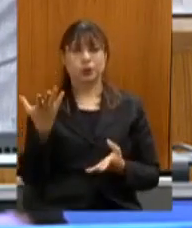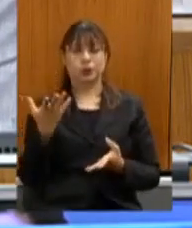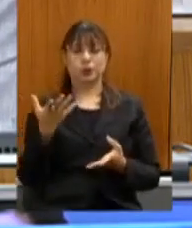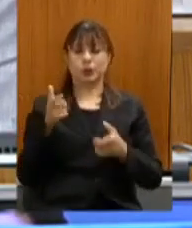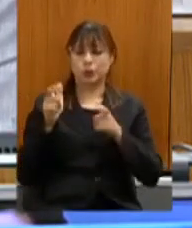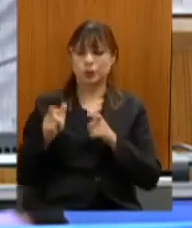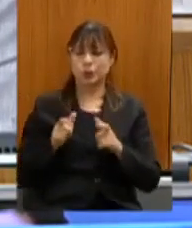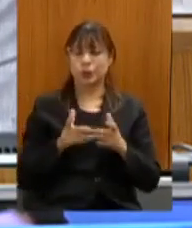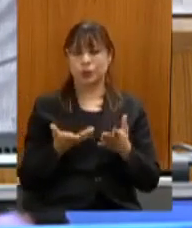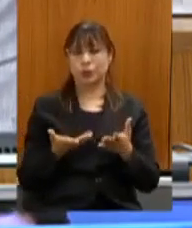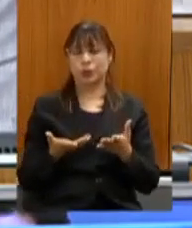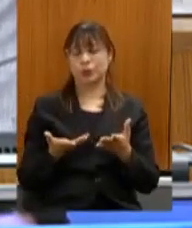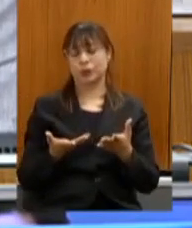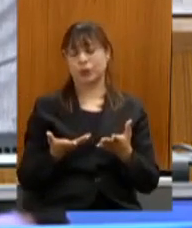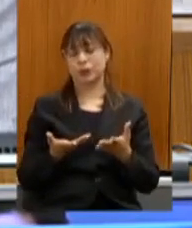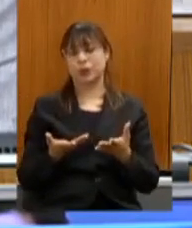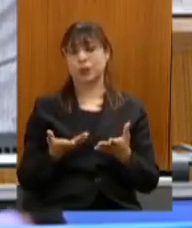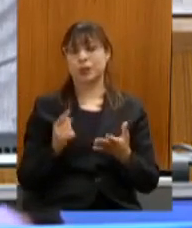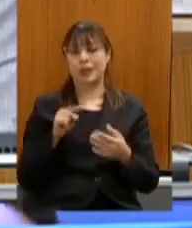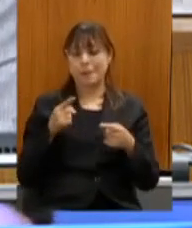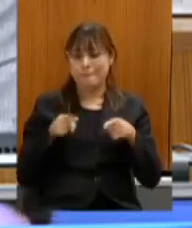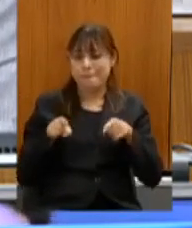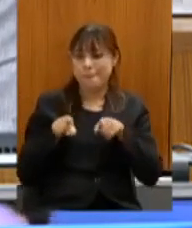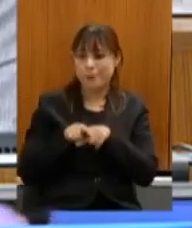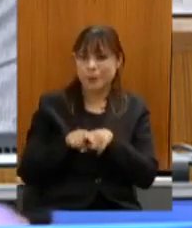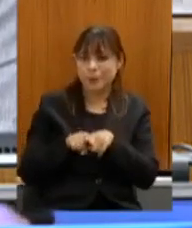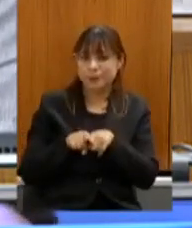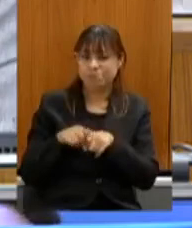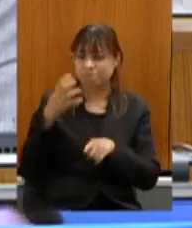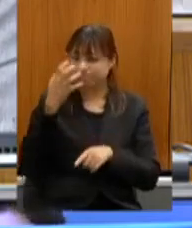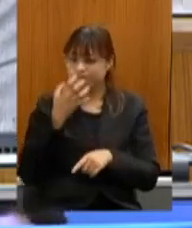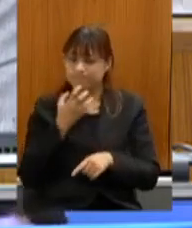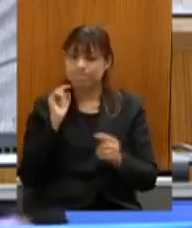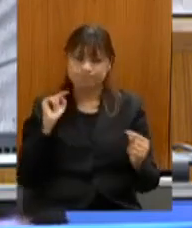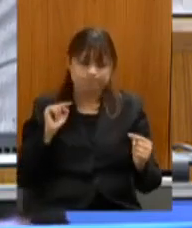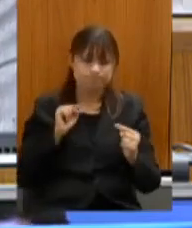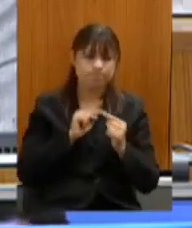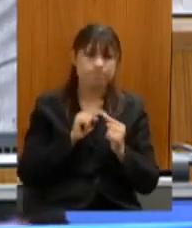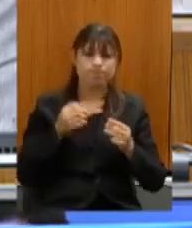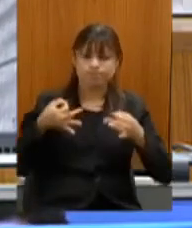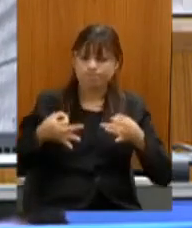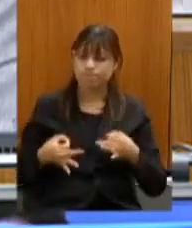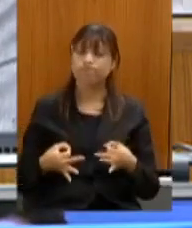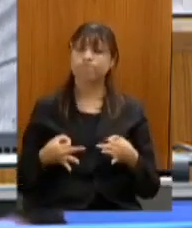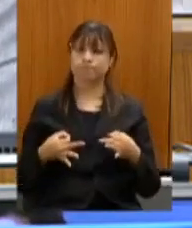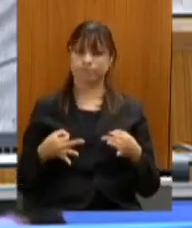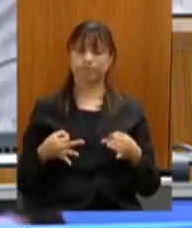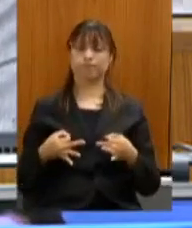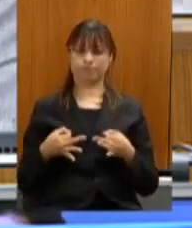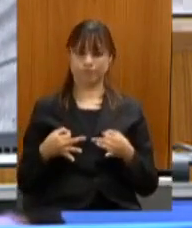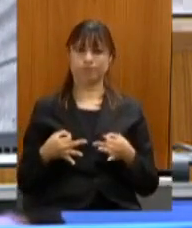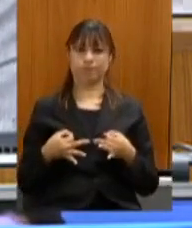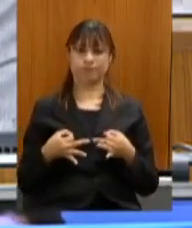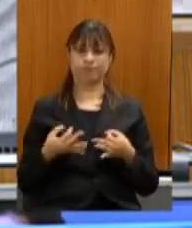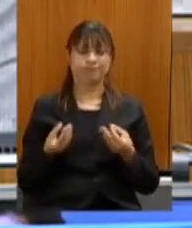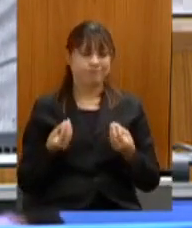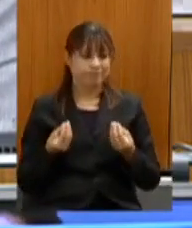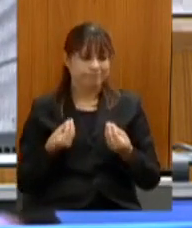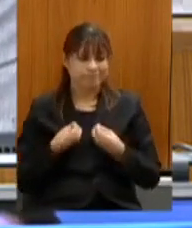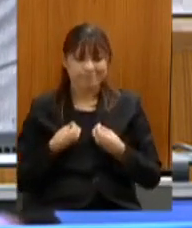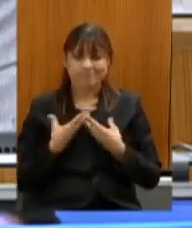e essa parceria propositiva e séria correta deixa a gente muito